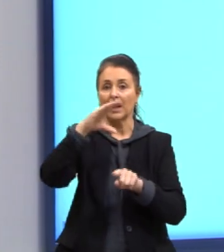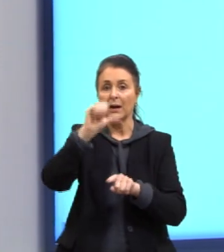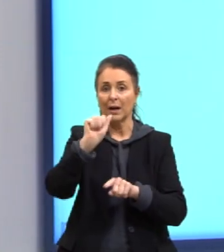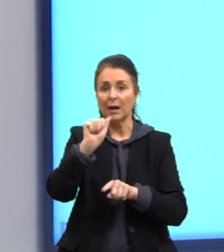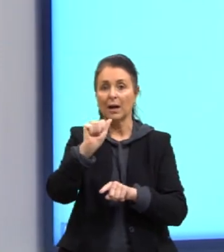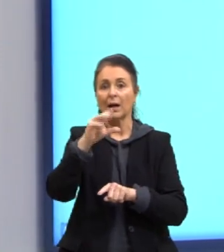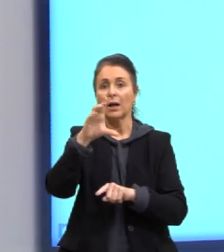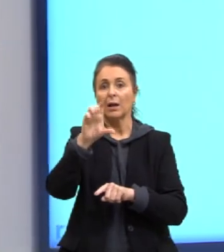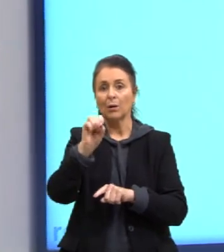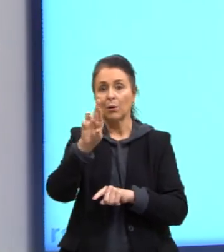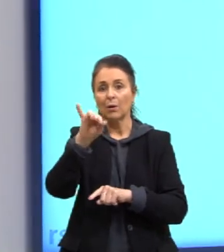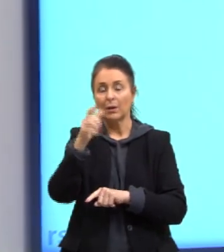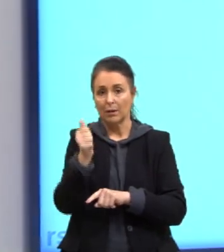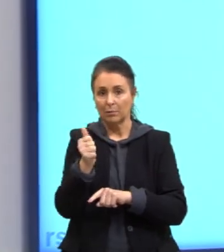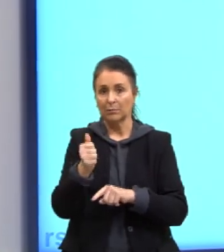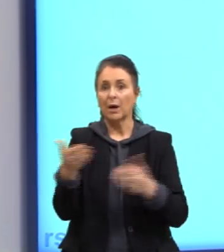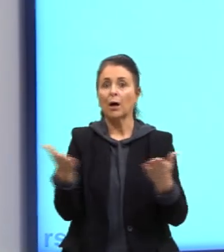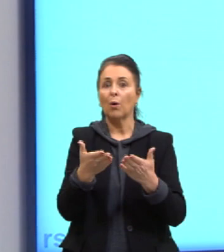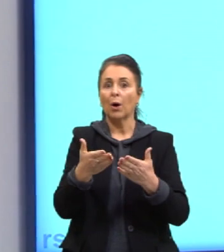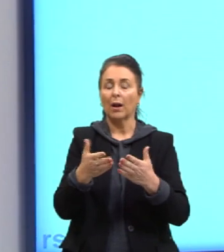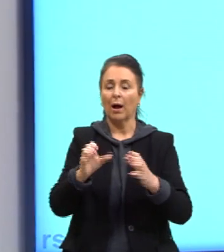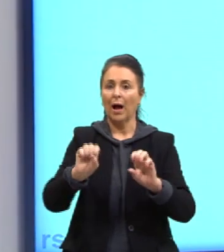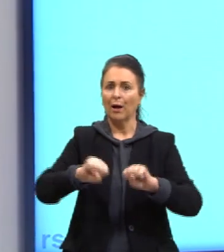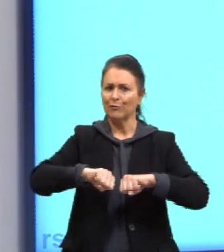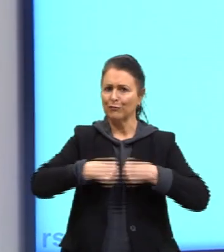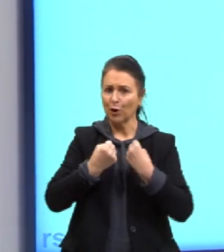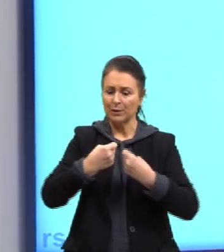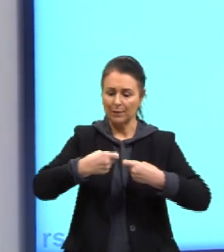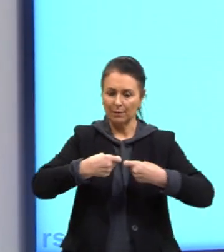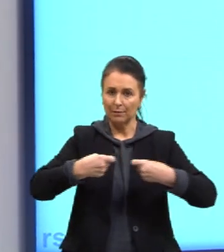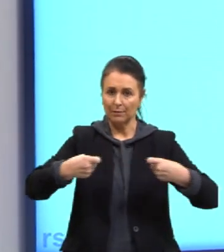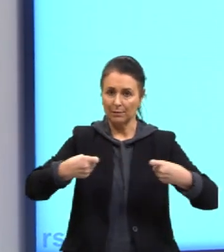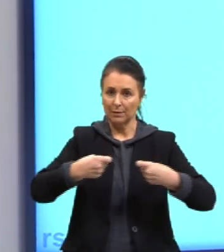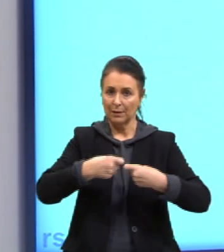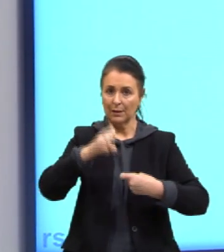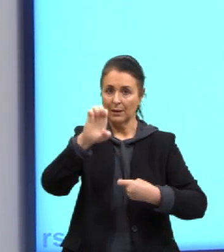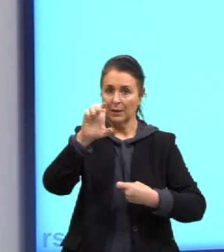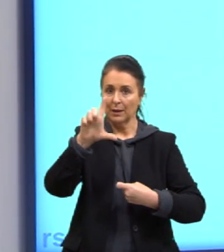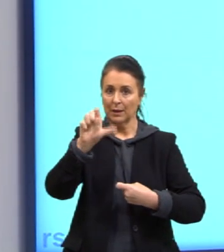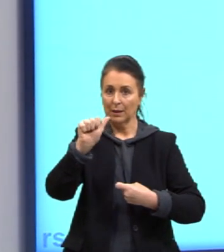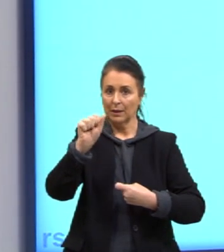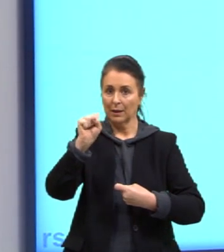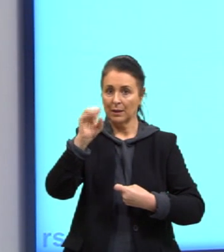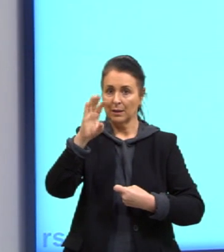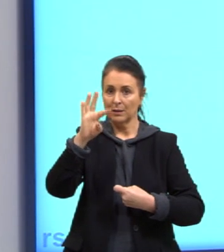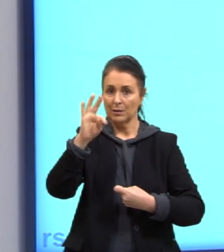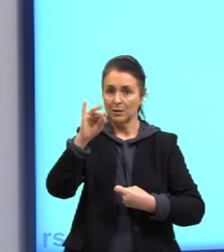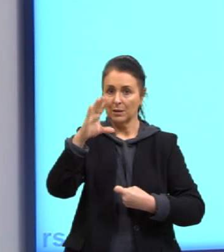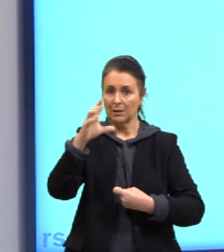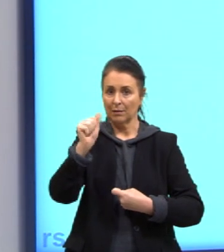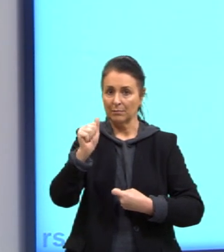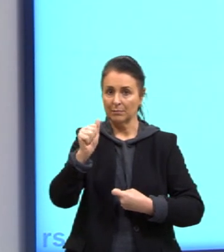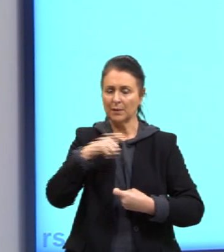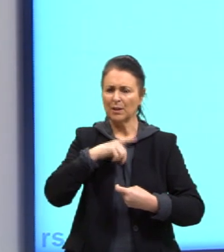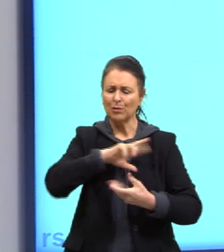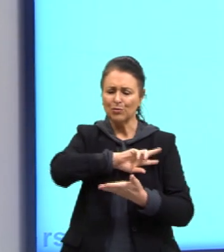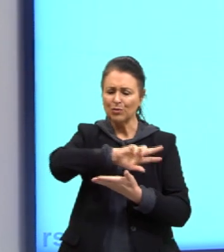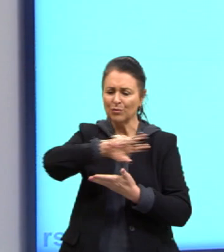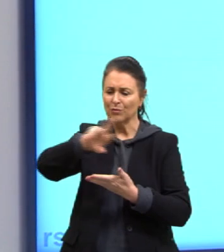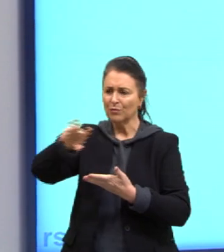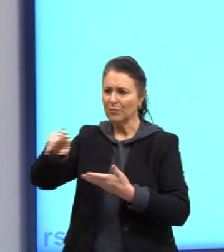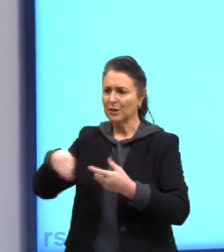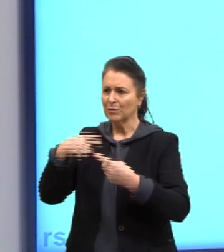Força elástica. A gente já falou de vários tipos de força. Existem diversos tipos. A gente falou de alguns.